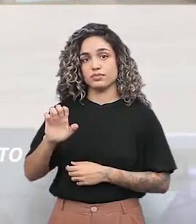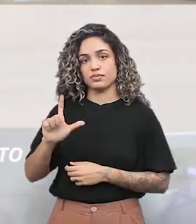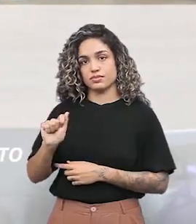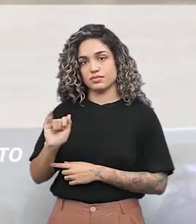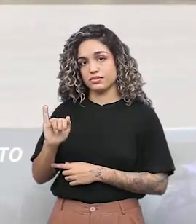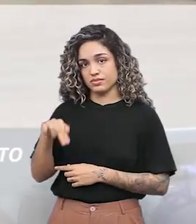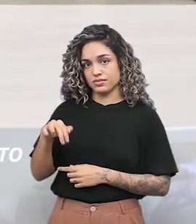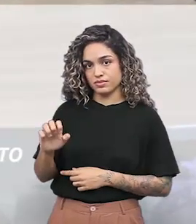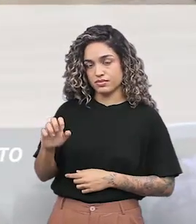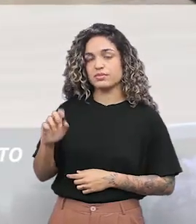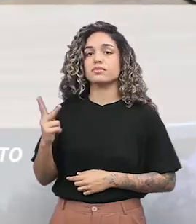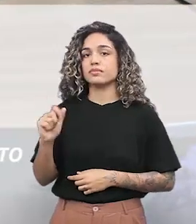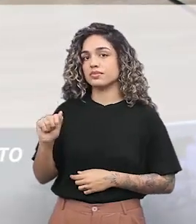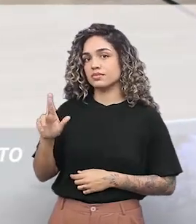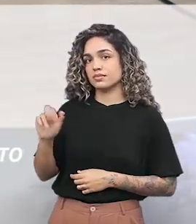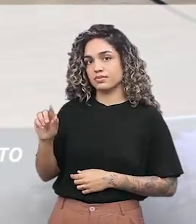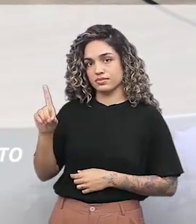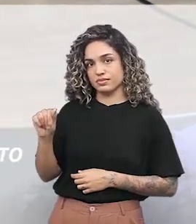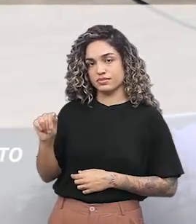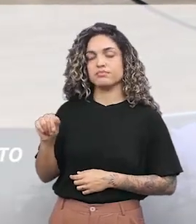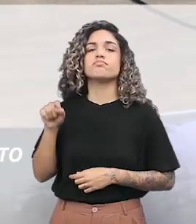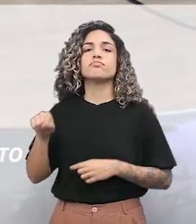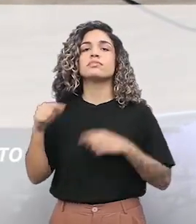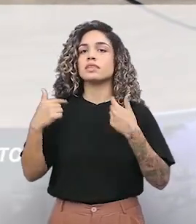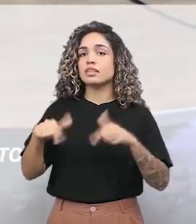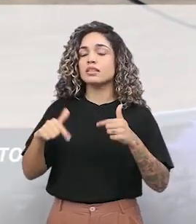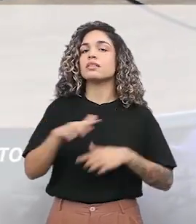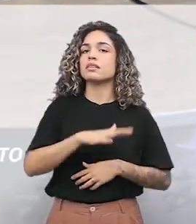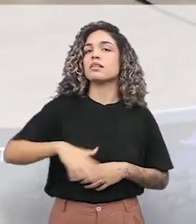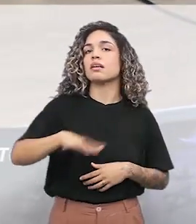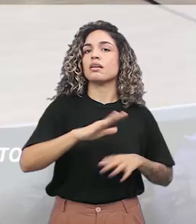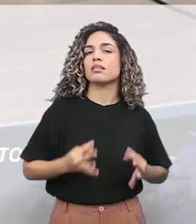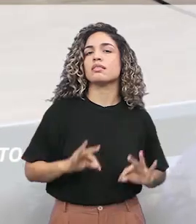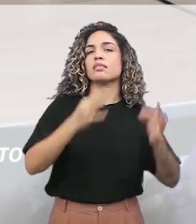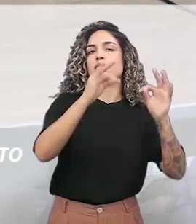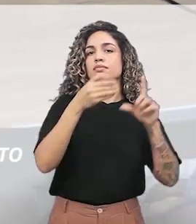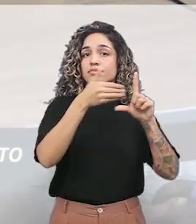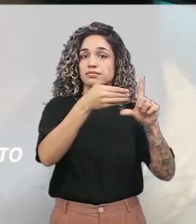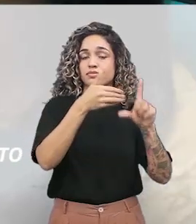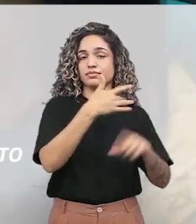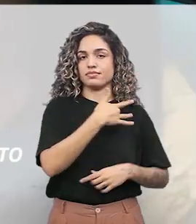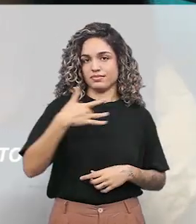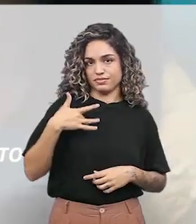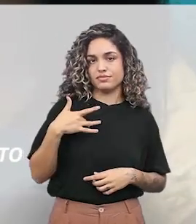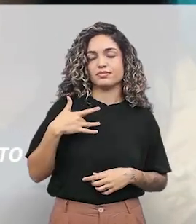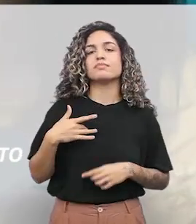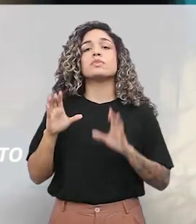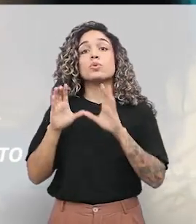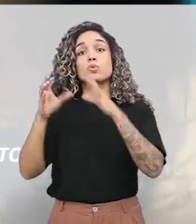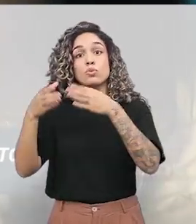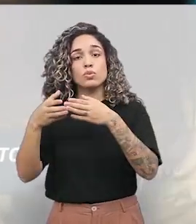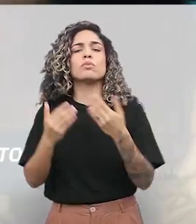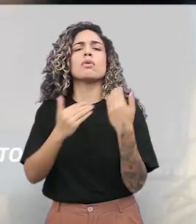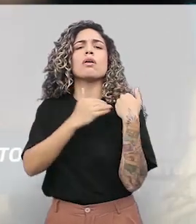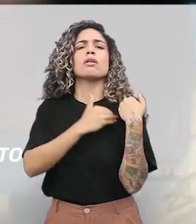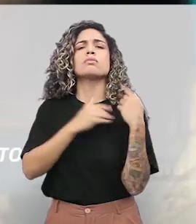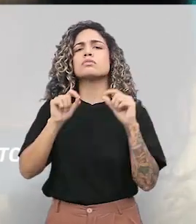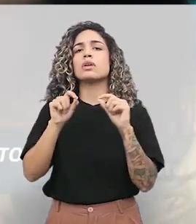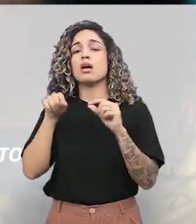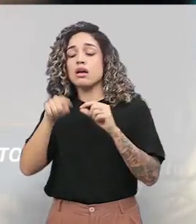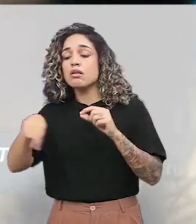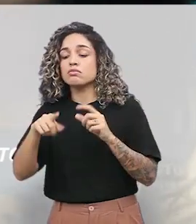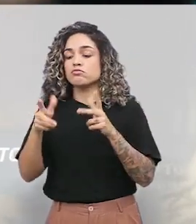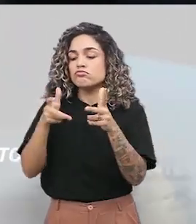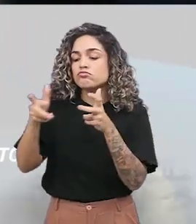da informação na telesaúde, a professora Elane Arada contribuiu na orientação da equipe durante o desenvolvimento